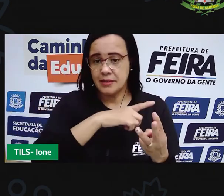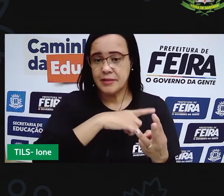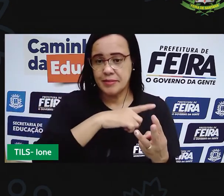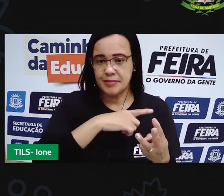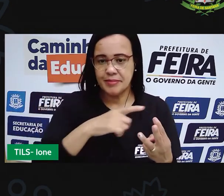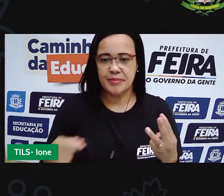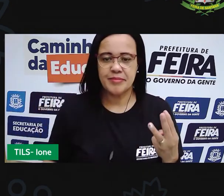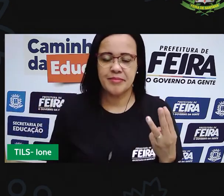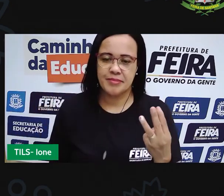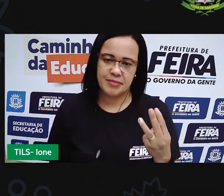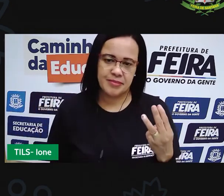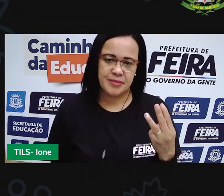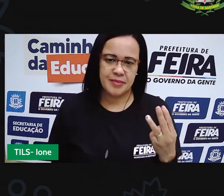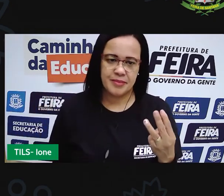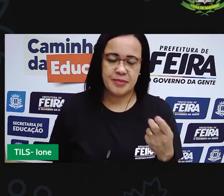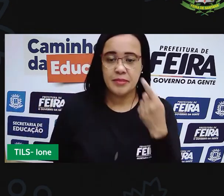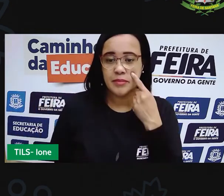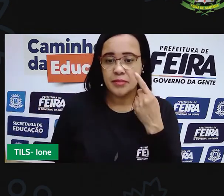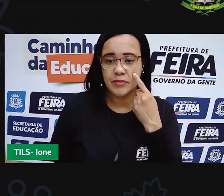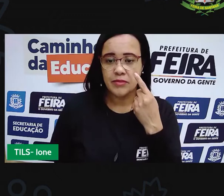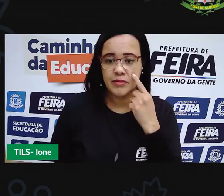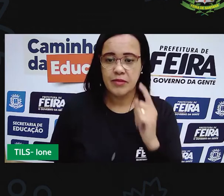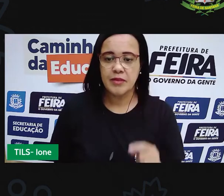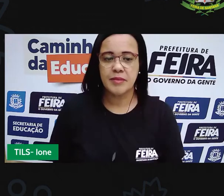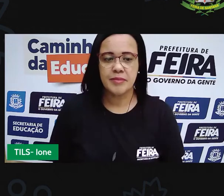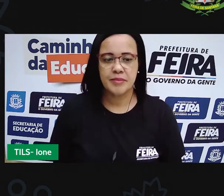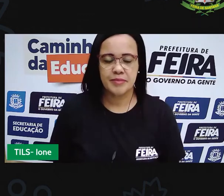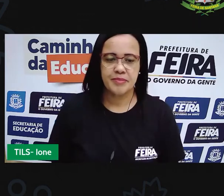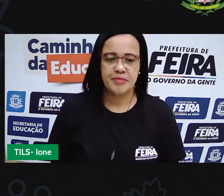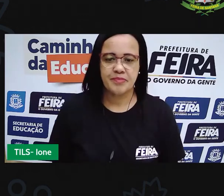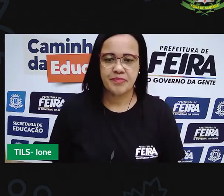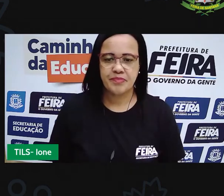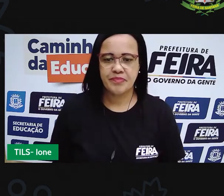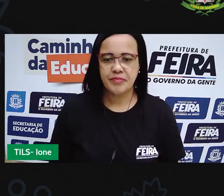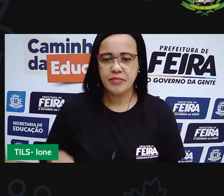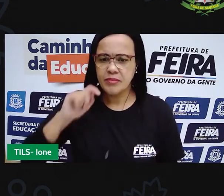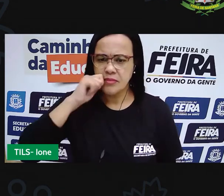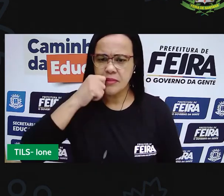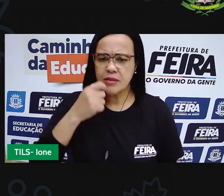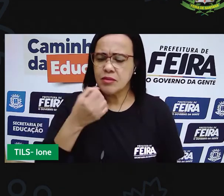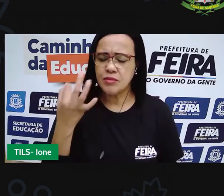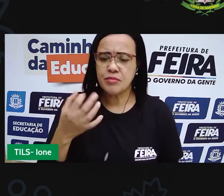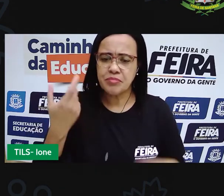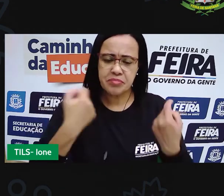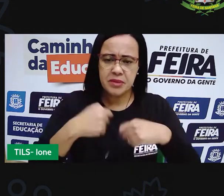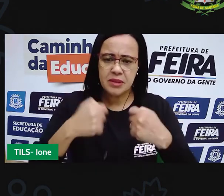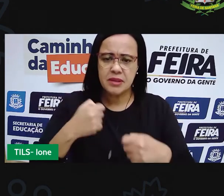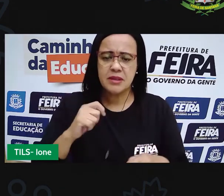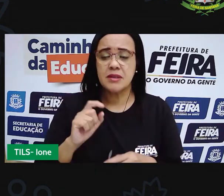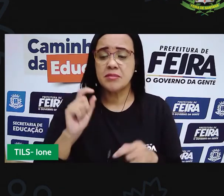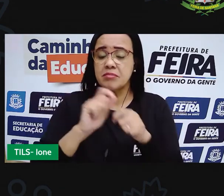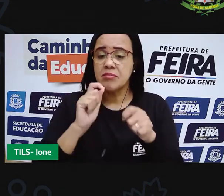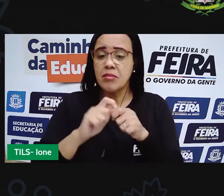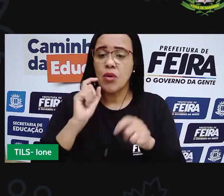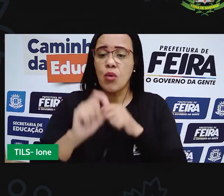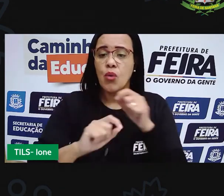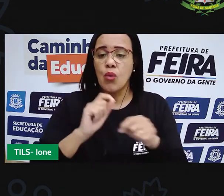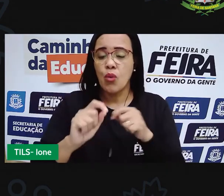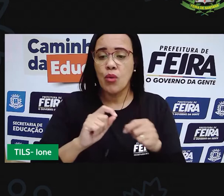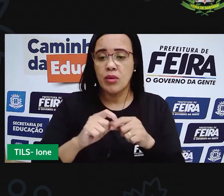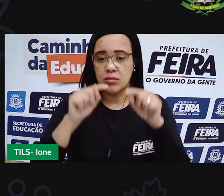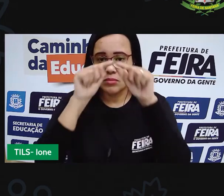agora vamos ver quantos palitos a gente vai precisar para fazer um